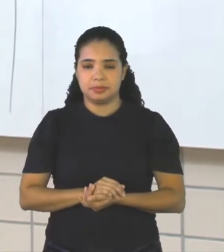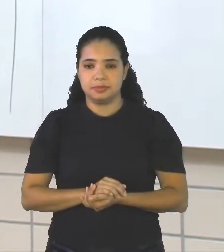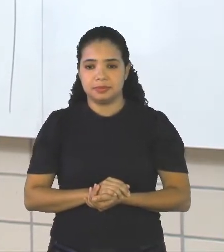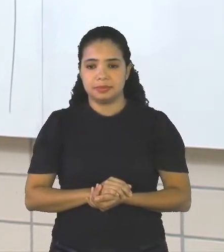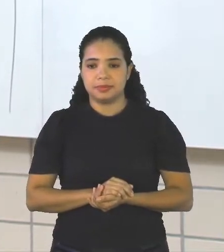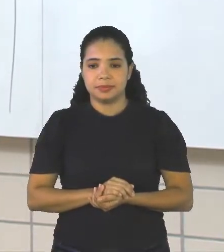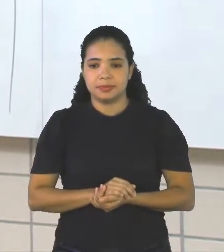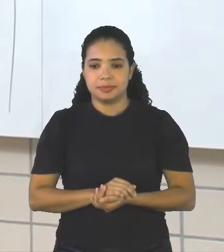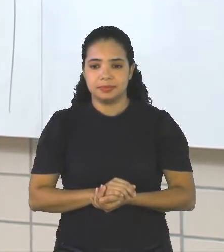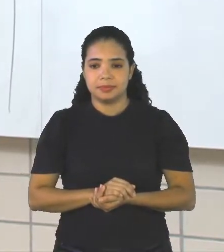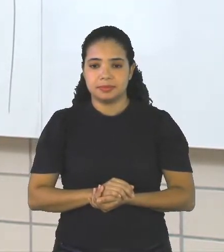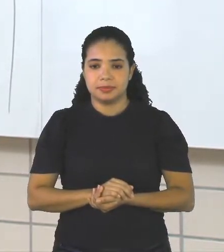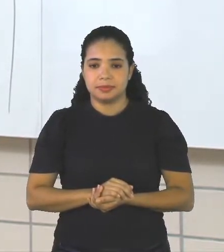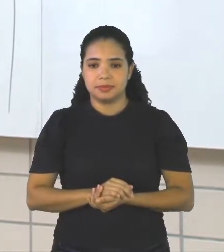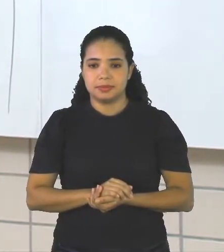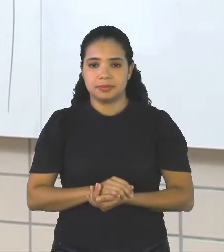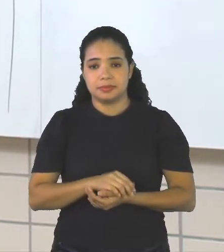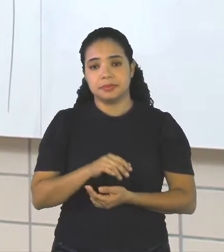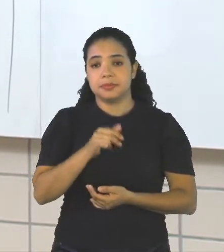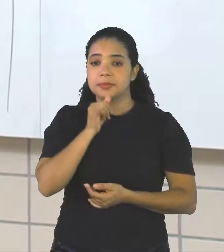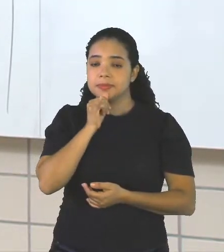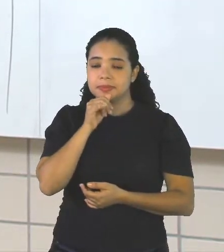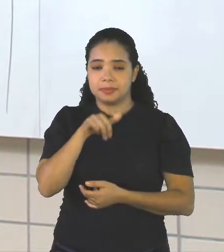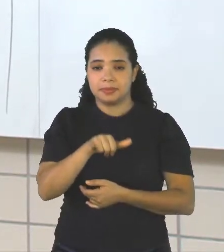My Tablet